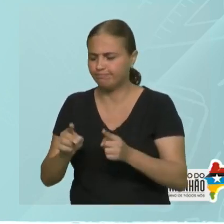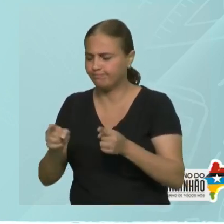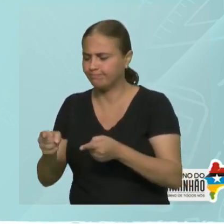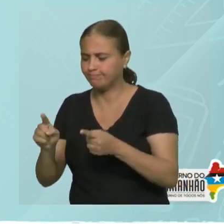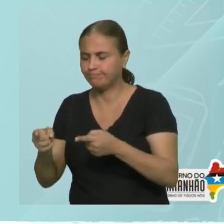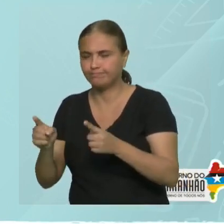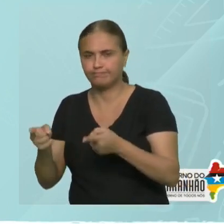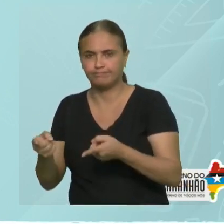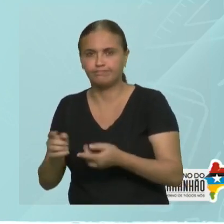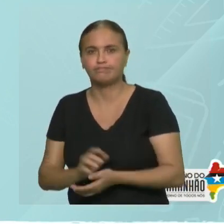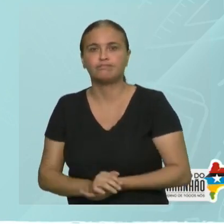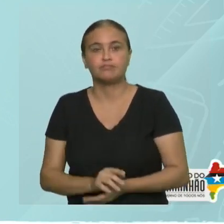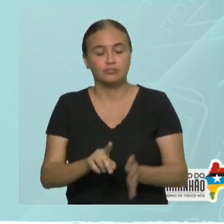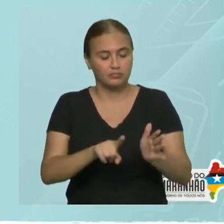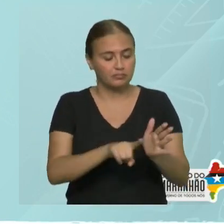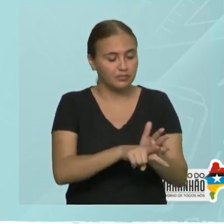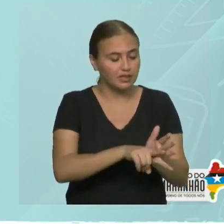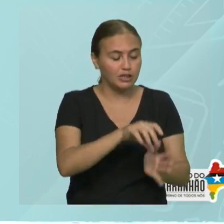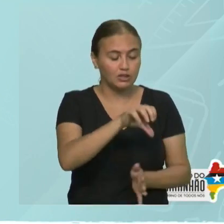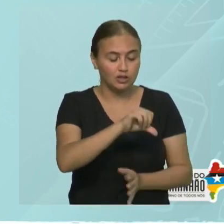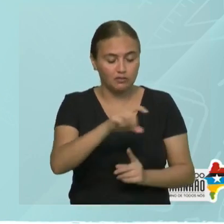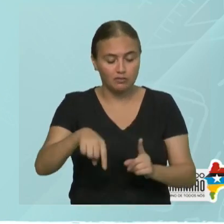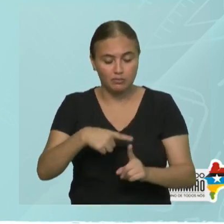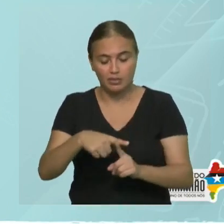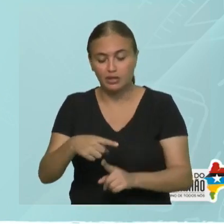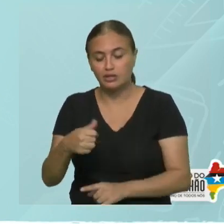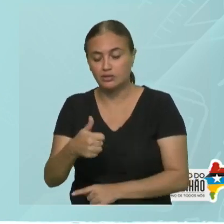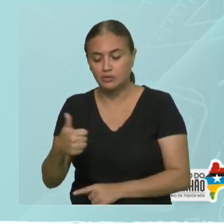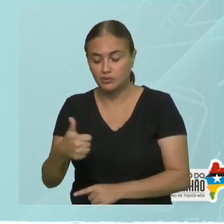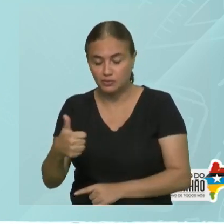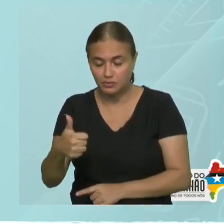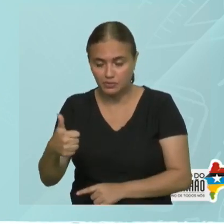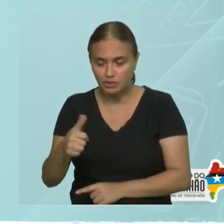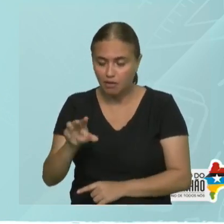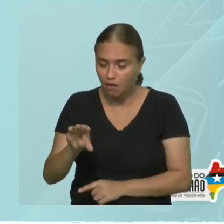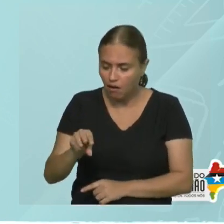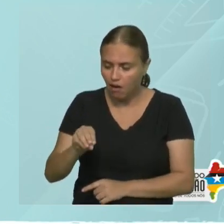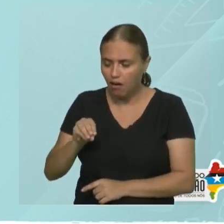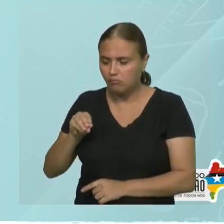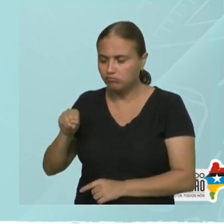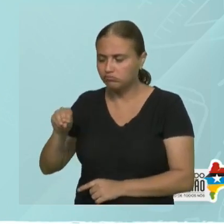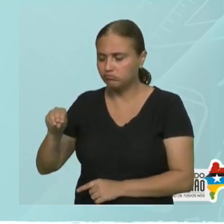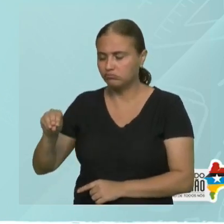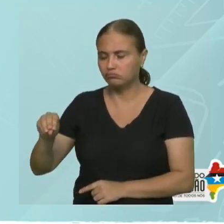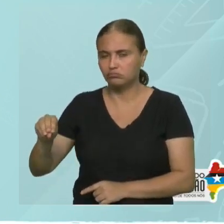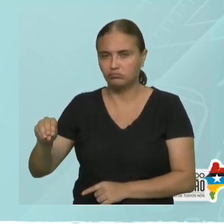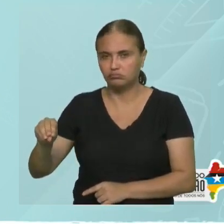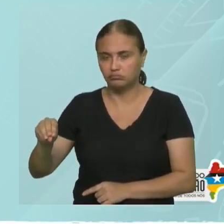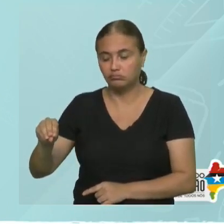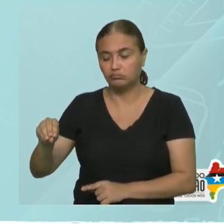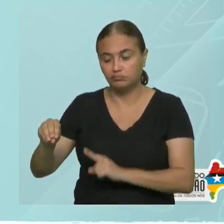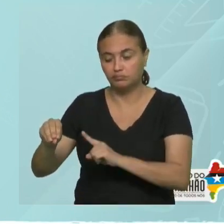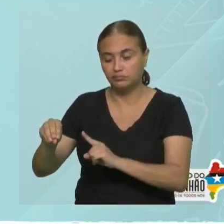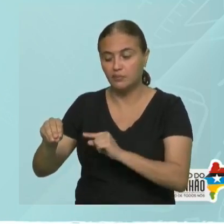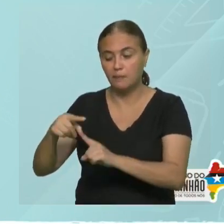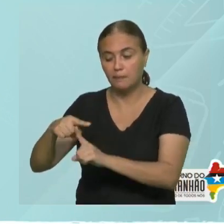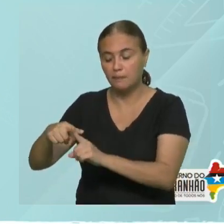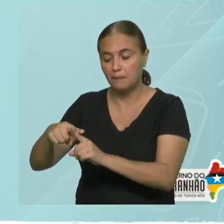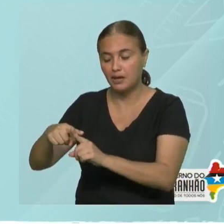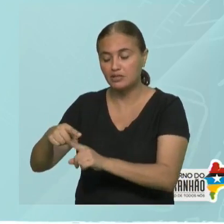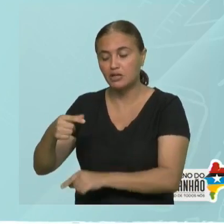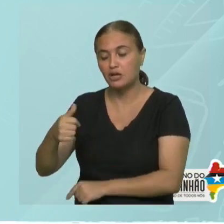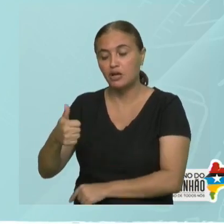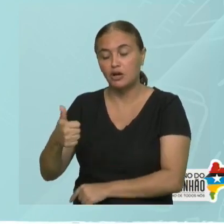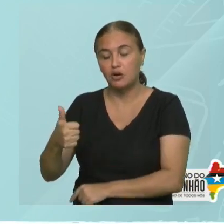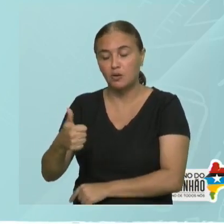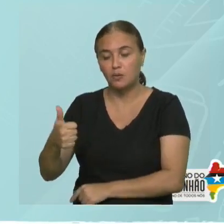menos 9, mais 11. Sinais diferentes. Pega o sinal do maior. O maior é 11. Então, o sinal é mais 11 menos